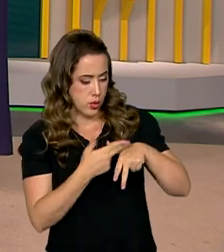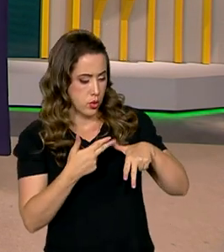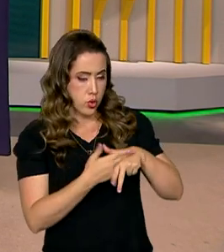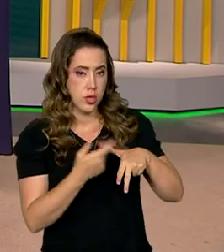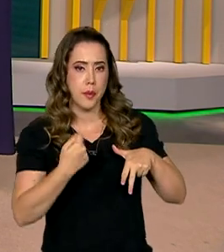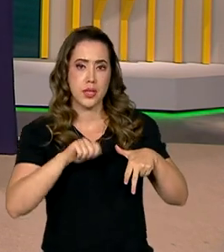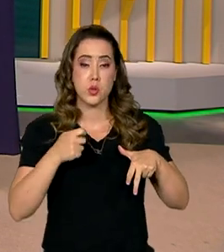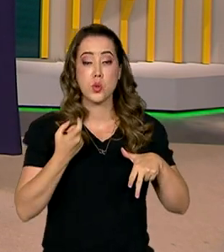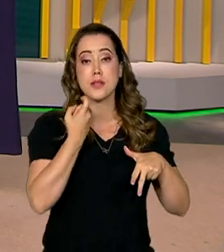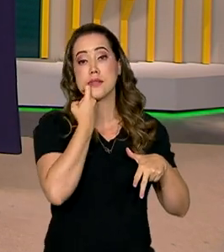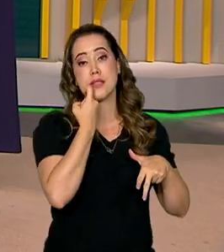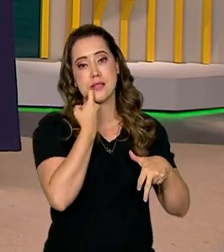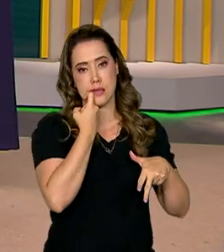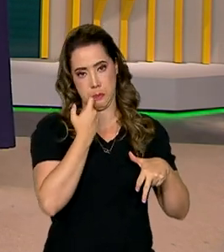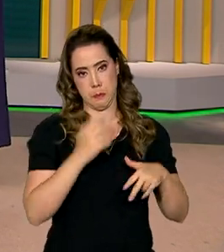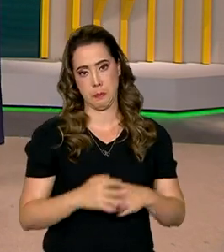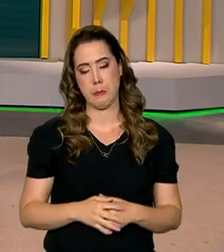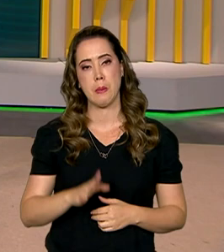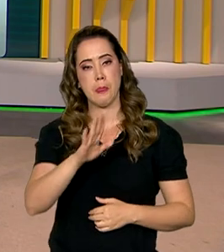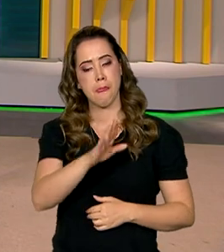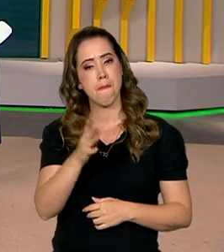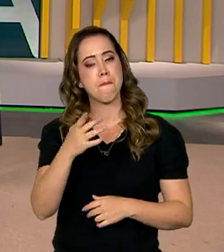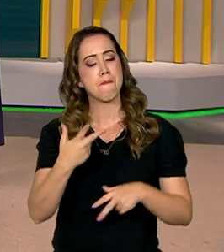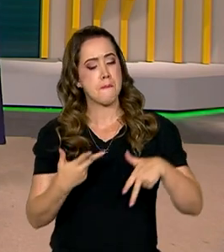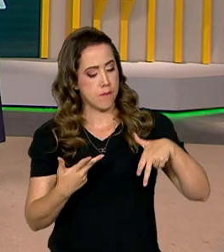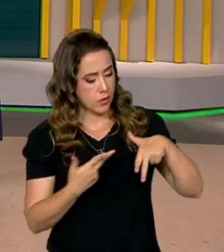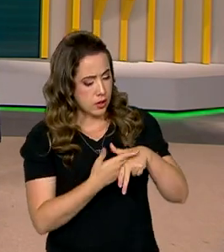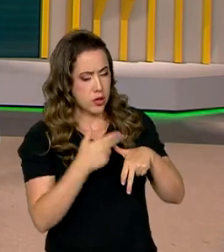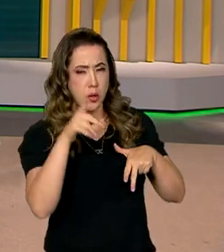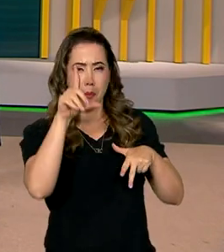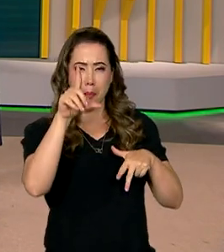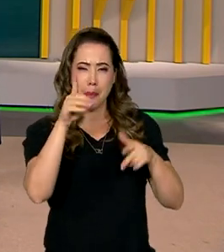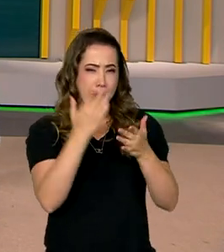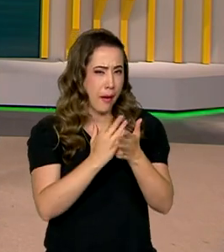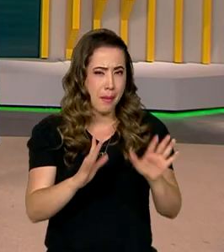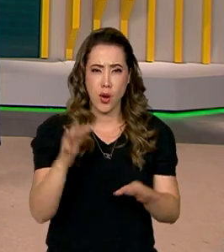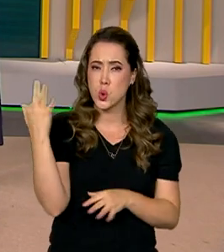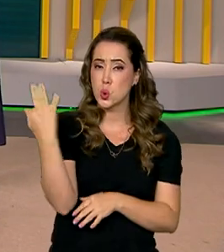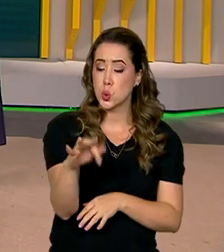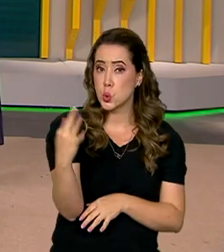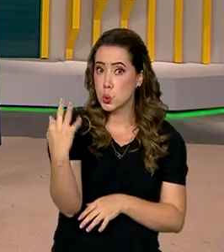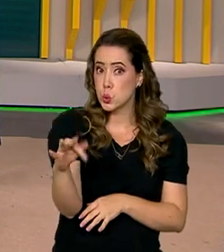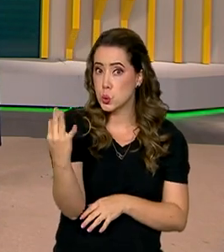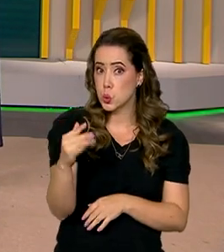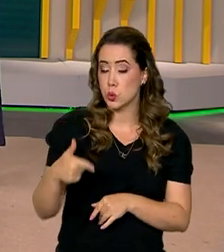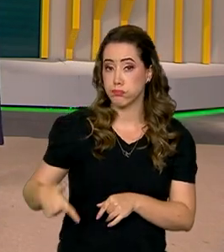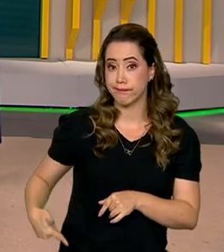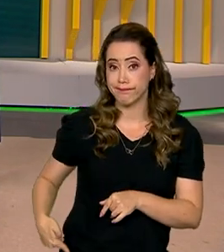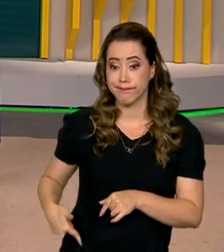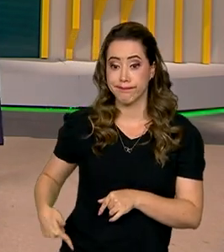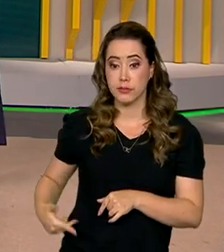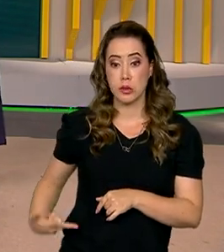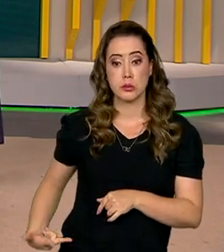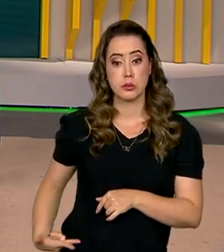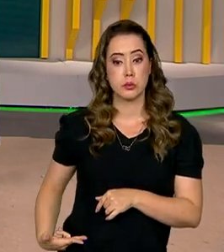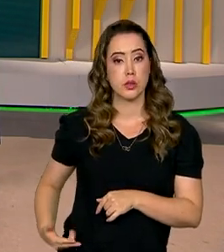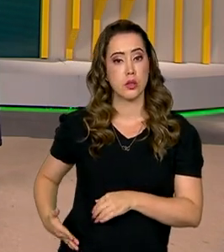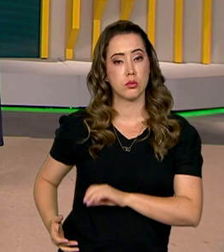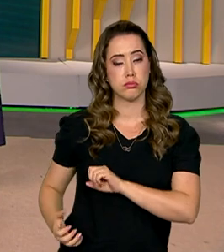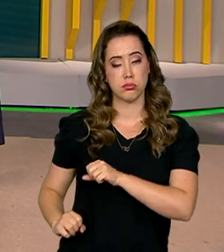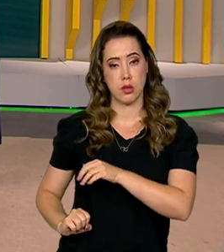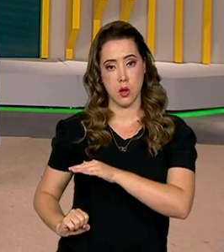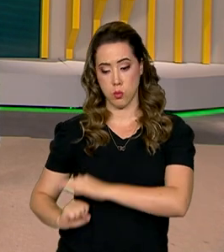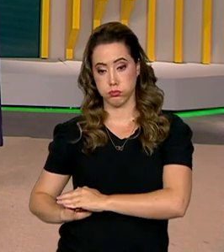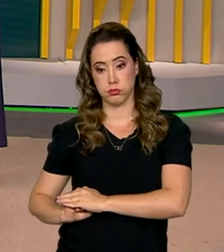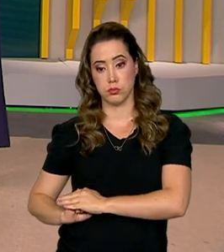sexta-feira. É, Roberto, a cirurgia foi feita para aliviar dores crônicas causadas por um quadro de inflamação na junção do